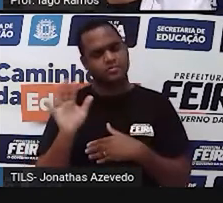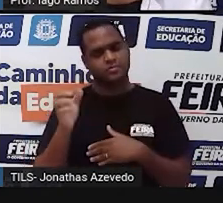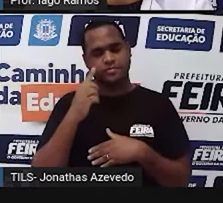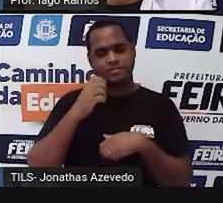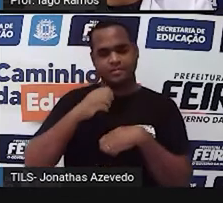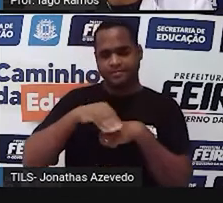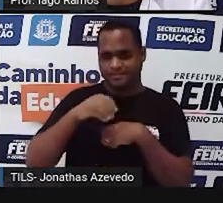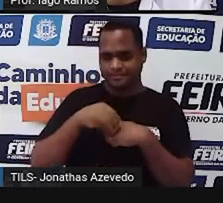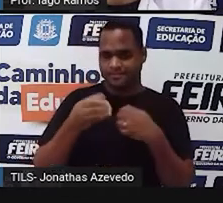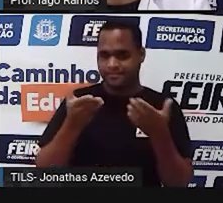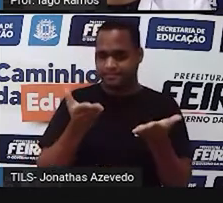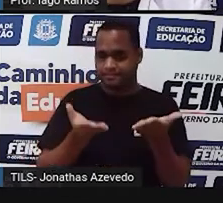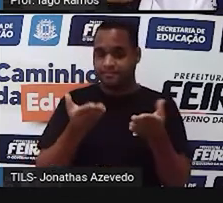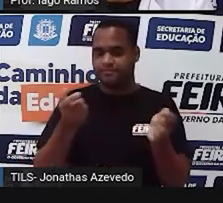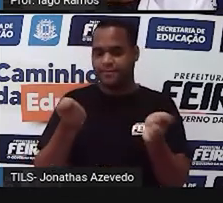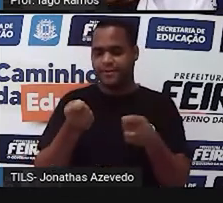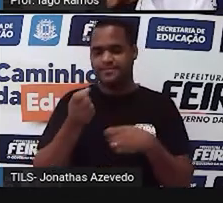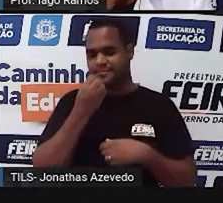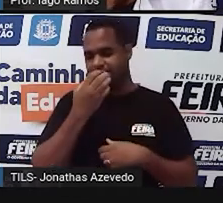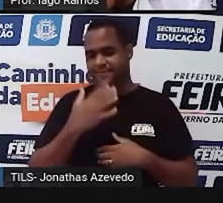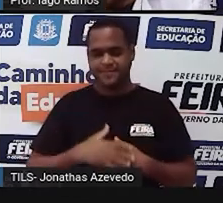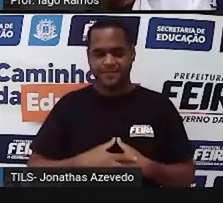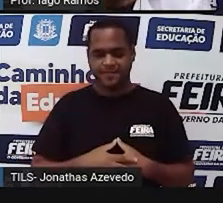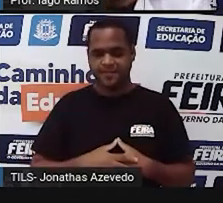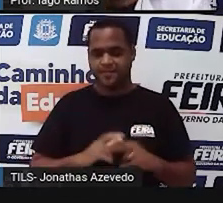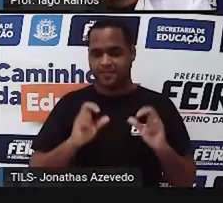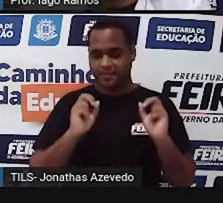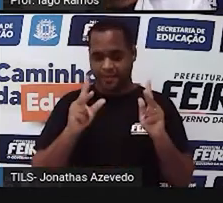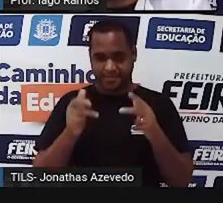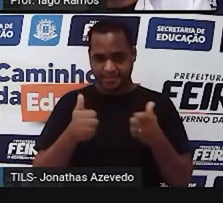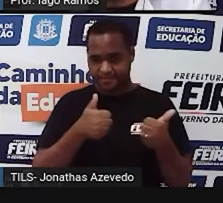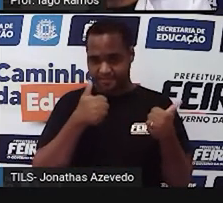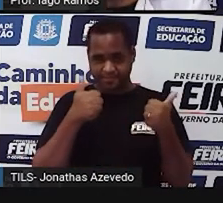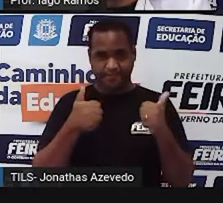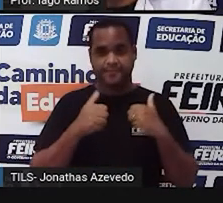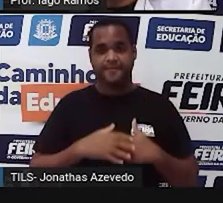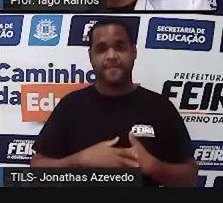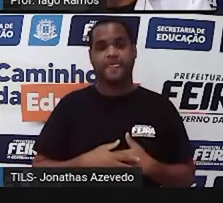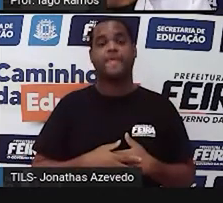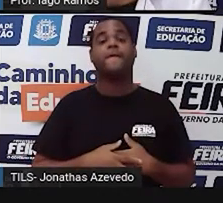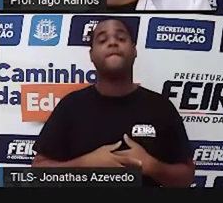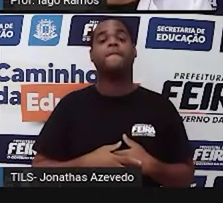trazendo ela aqui pra nossa aula. Beleza? Bom,